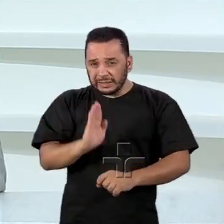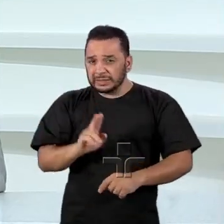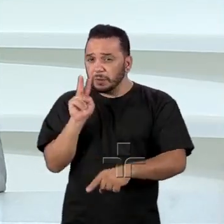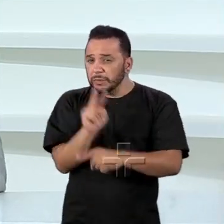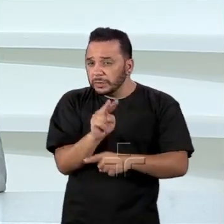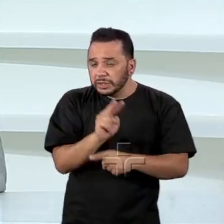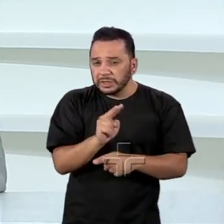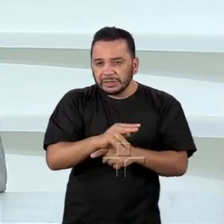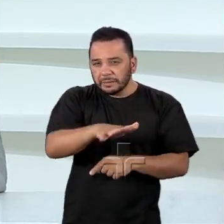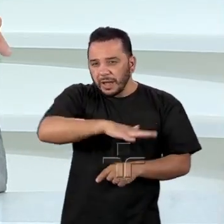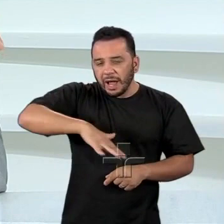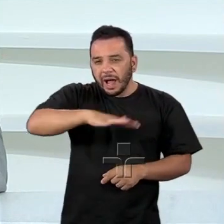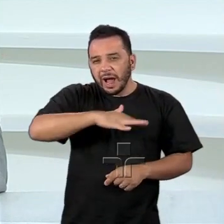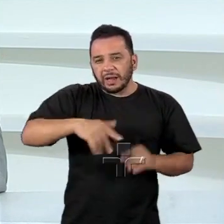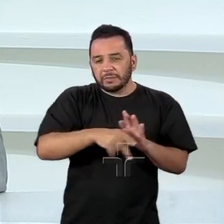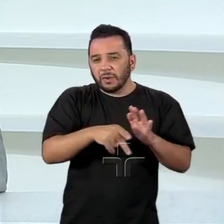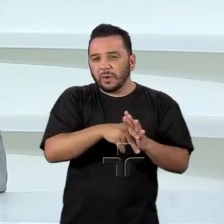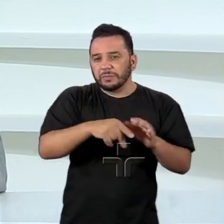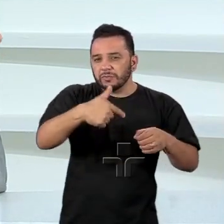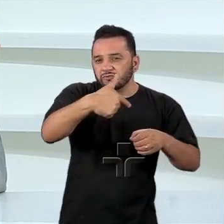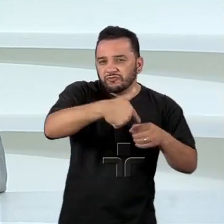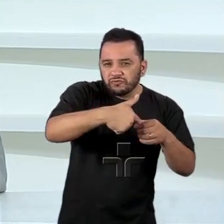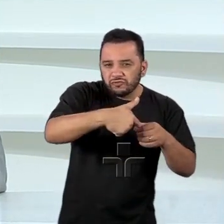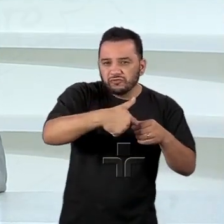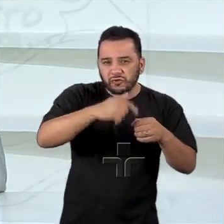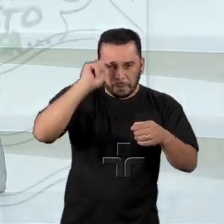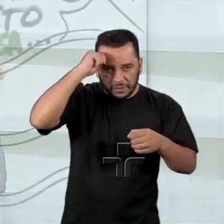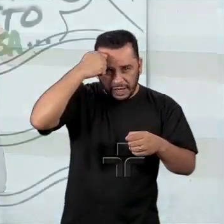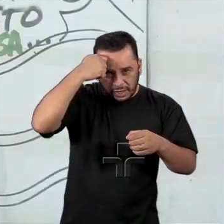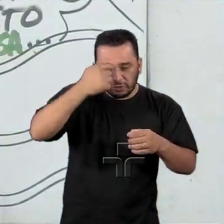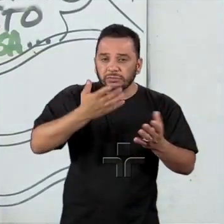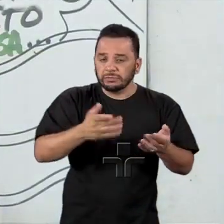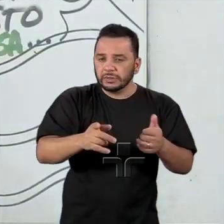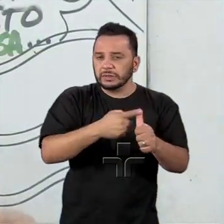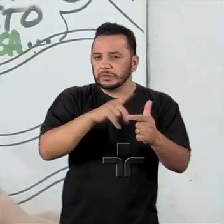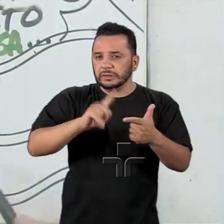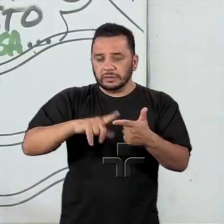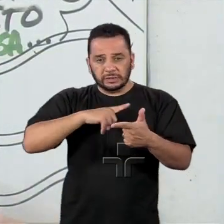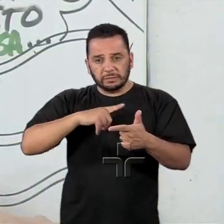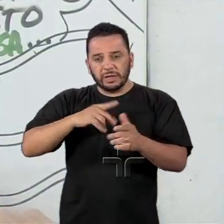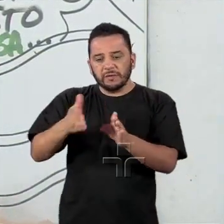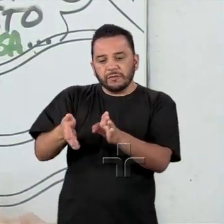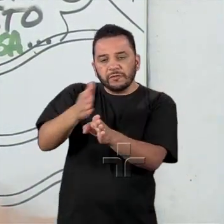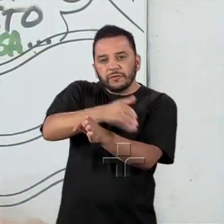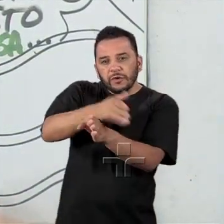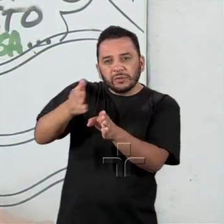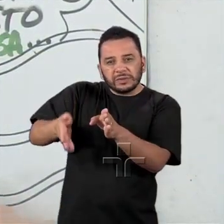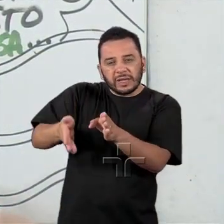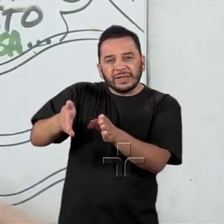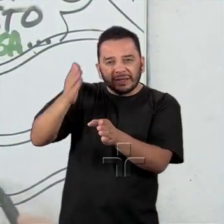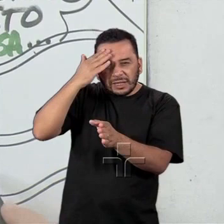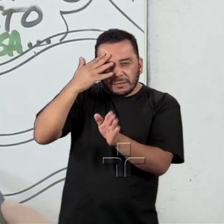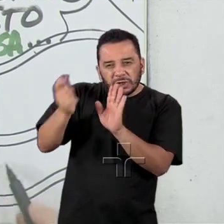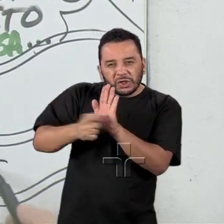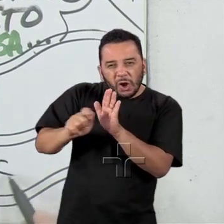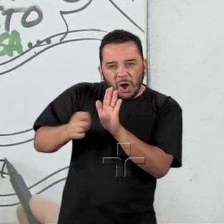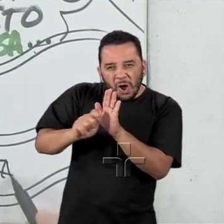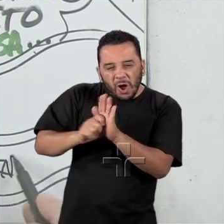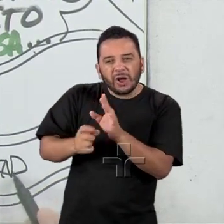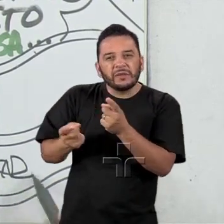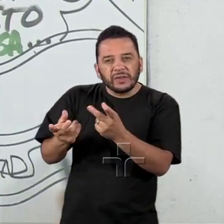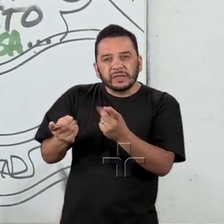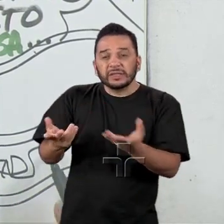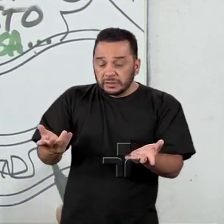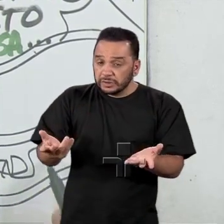pré-sal, dar conta dos temas de segurança transnacional, da nossa fronteira, droga, por exemplo. Tudo isso está